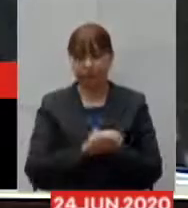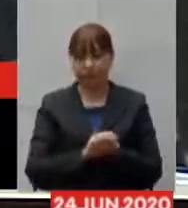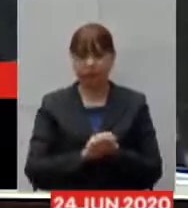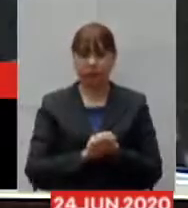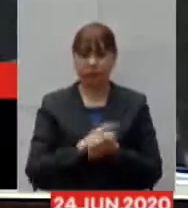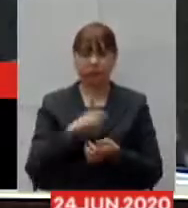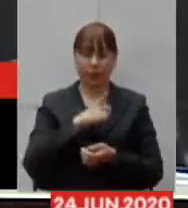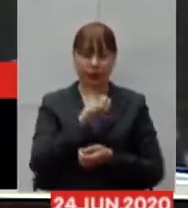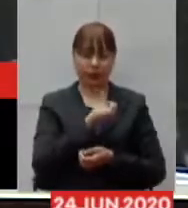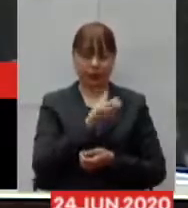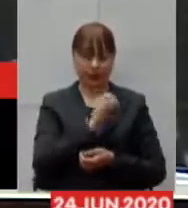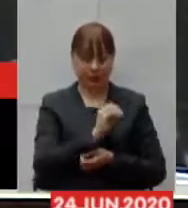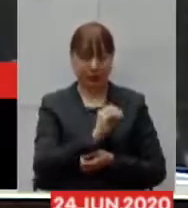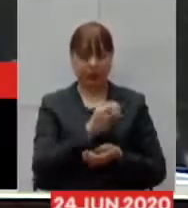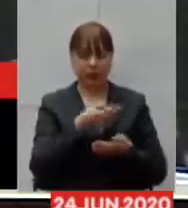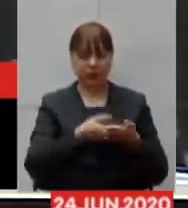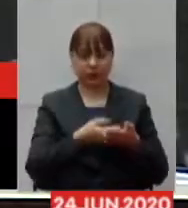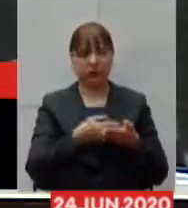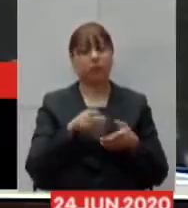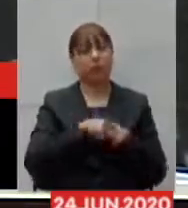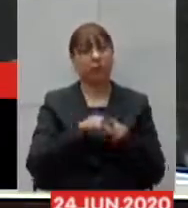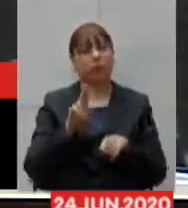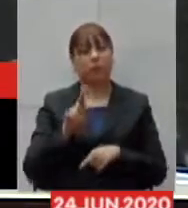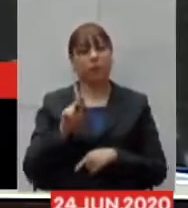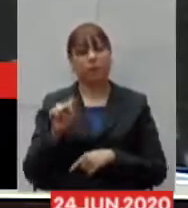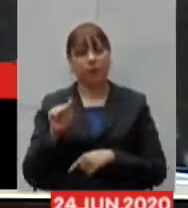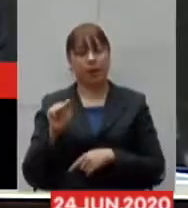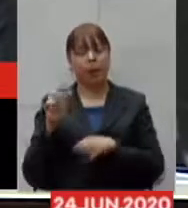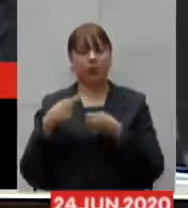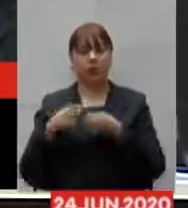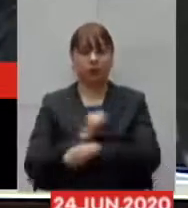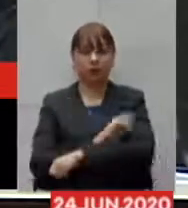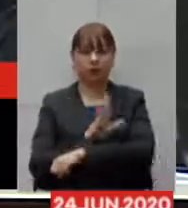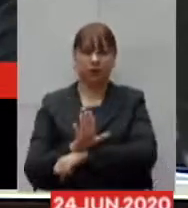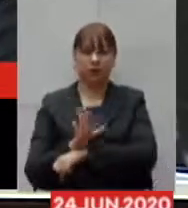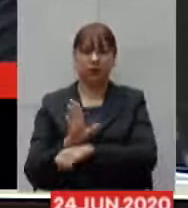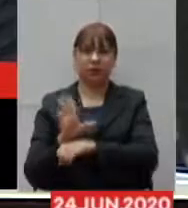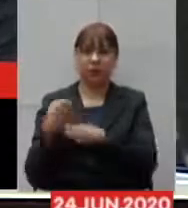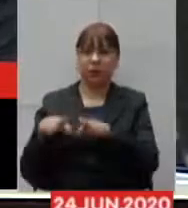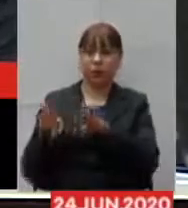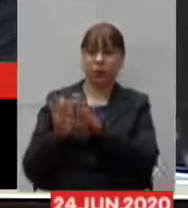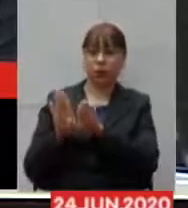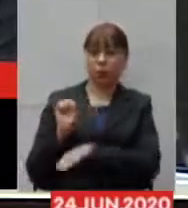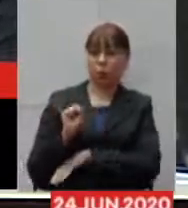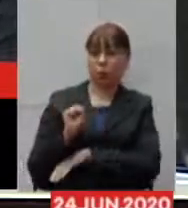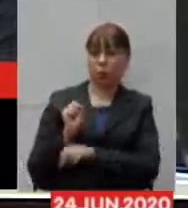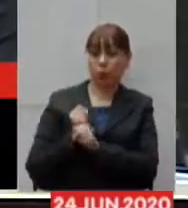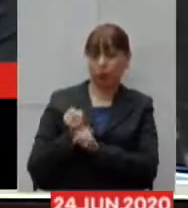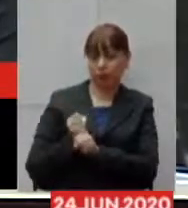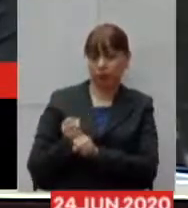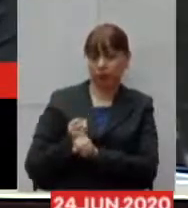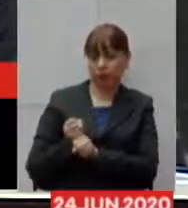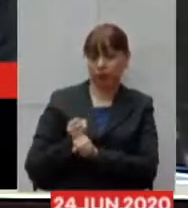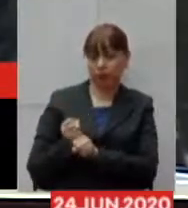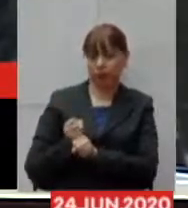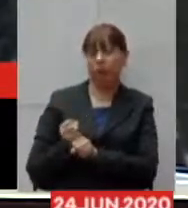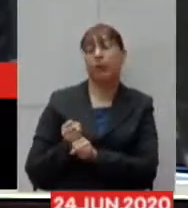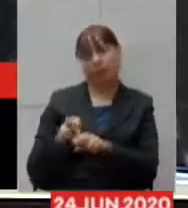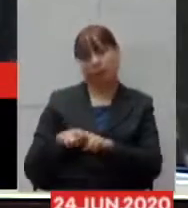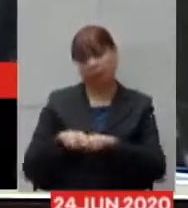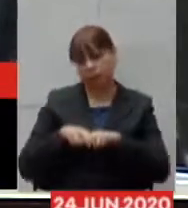60 leitos e a UPA de Montes Claros que ficou fechada durante oito anos e através